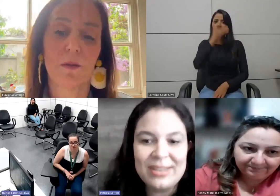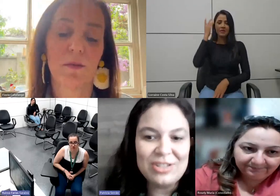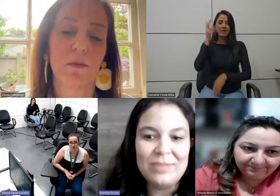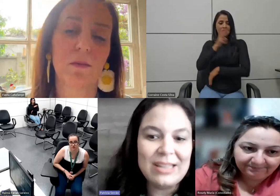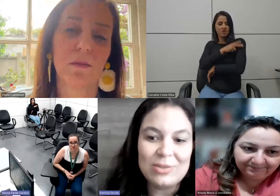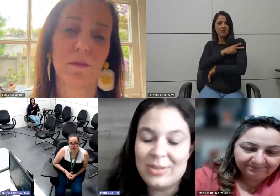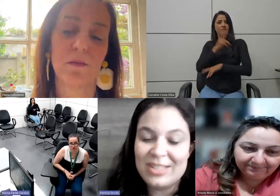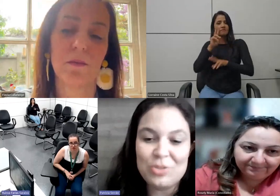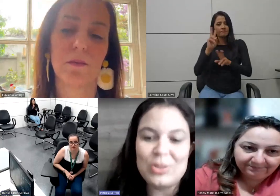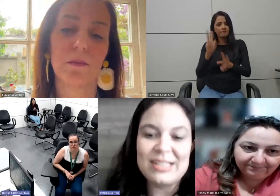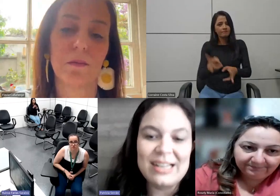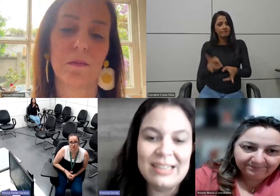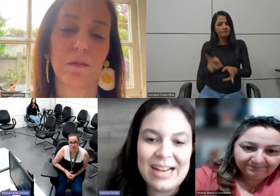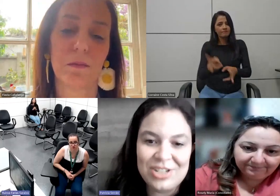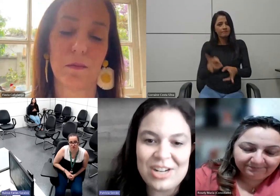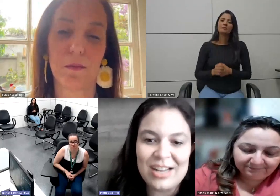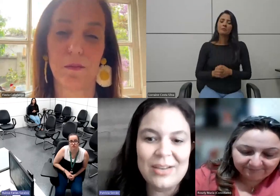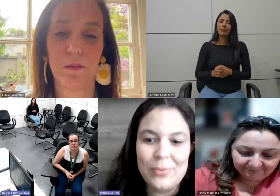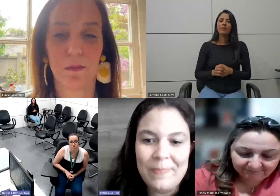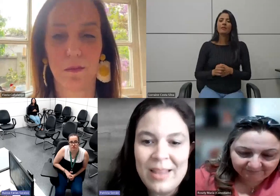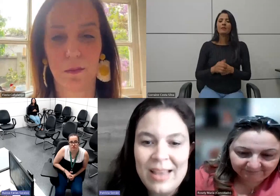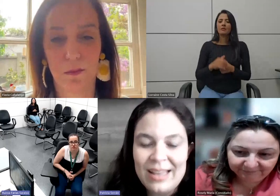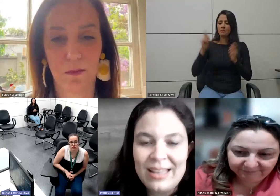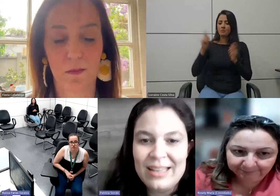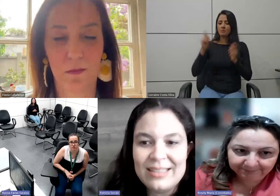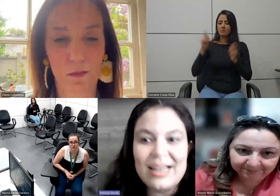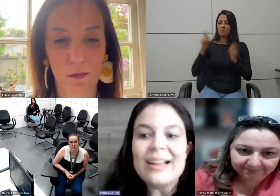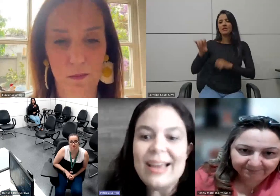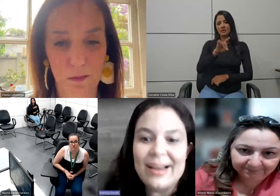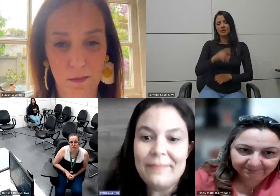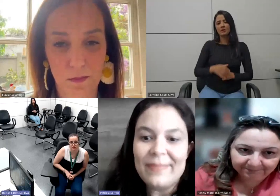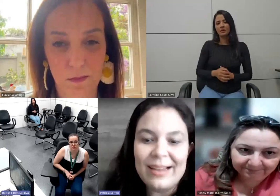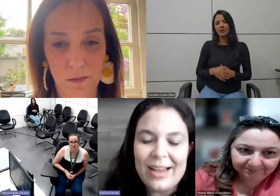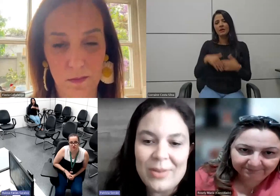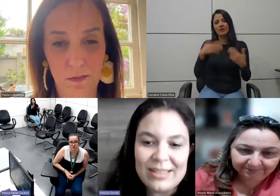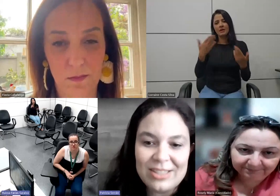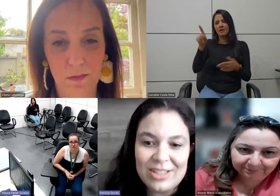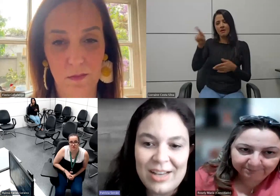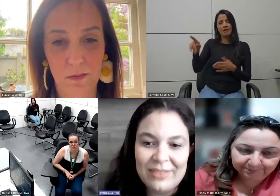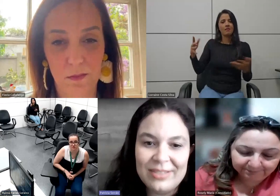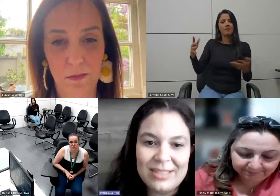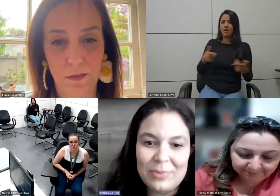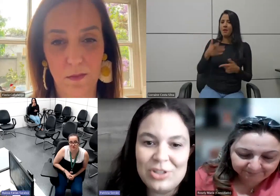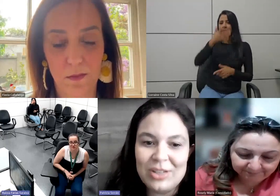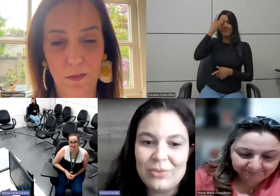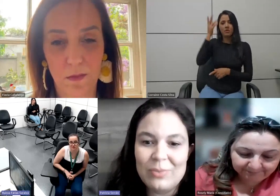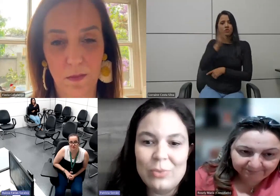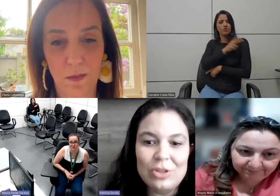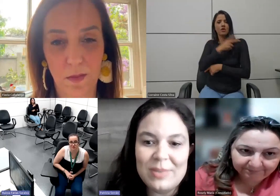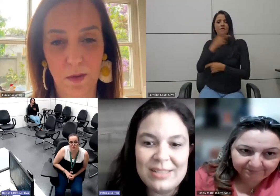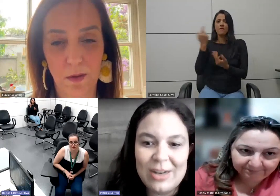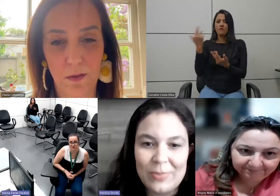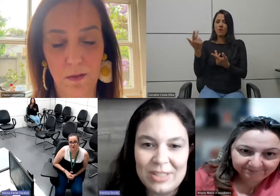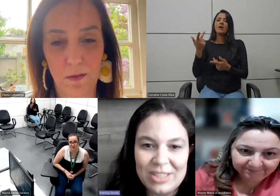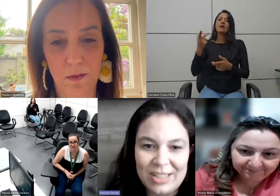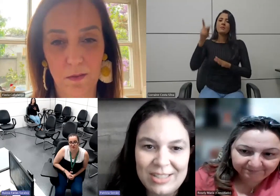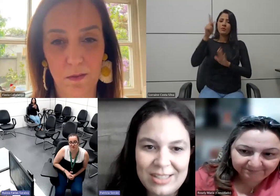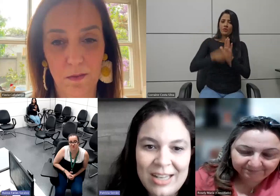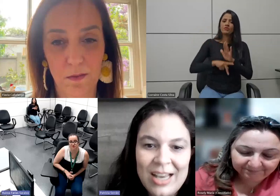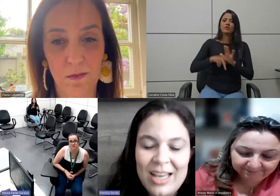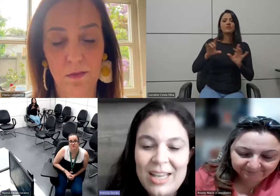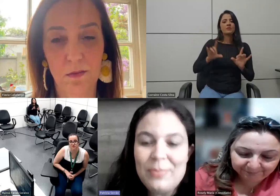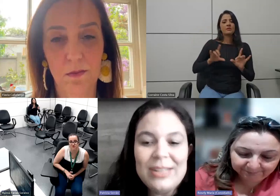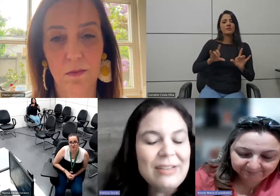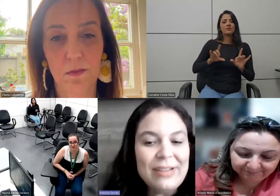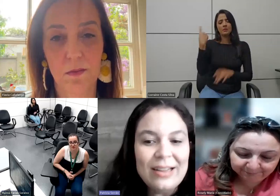reconheça e que reconheça as limitações e as potencialidades de cada um e assim ela é ela é uma dessas chefes e esse projeto é muito especial pra